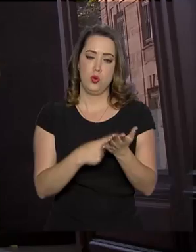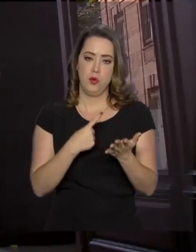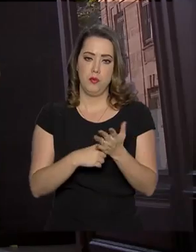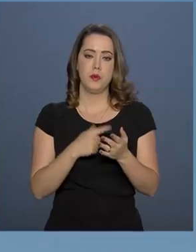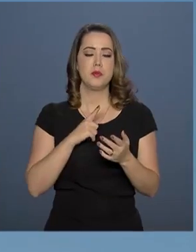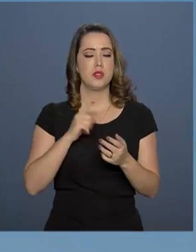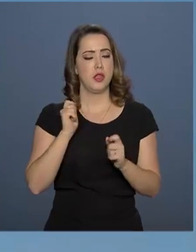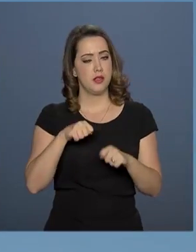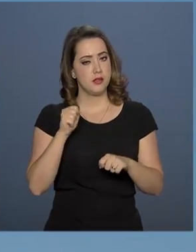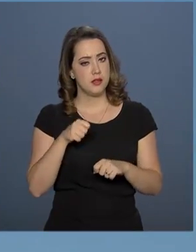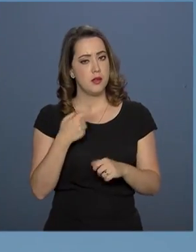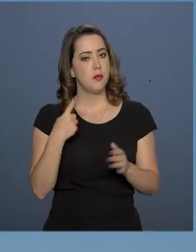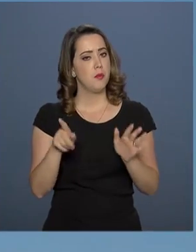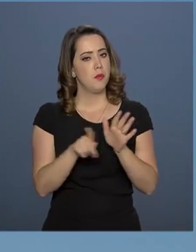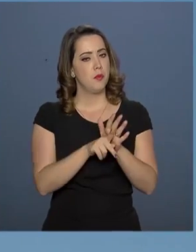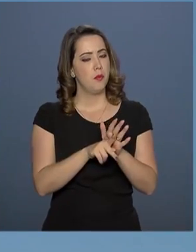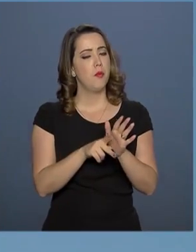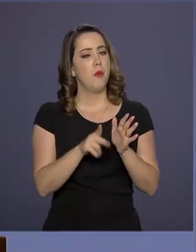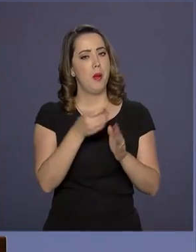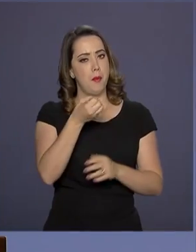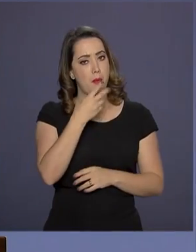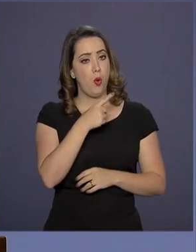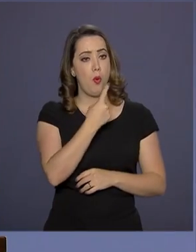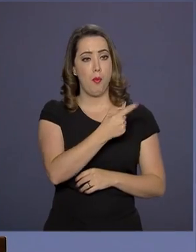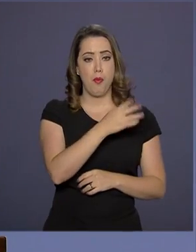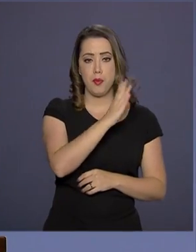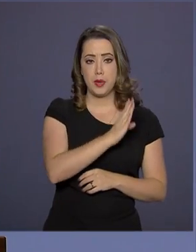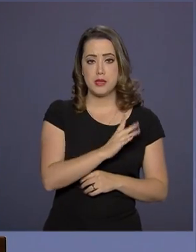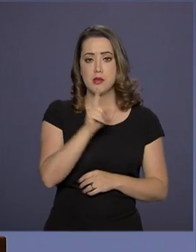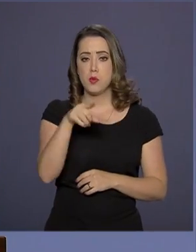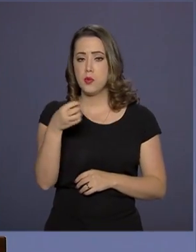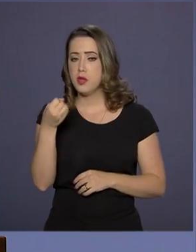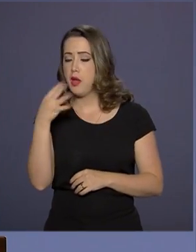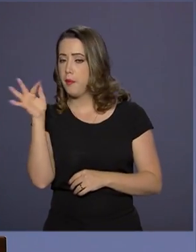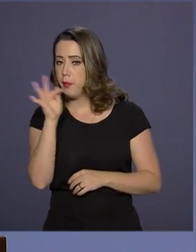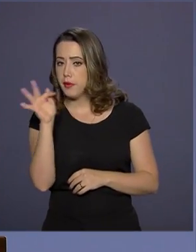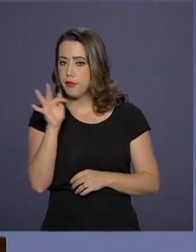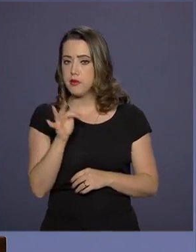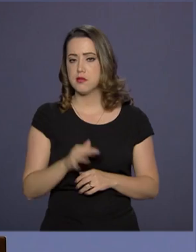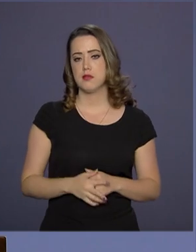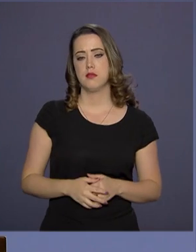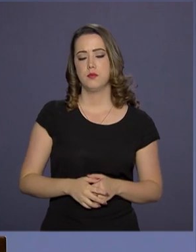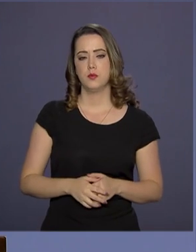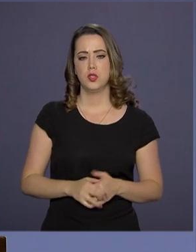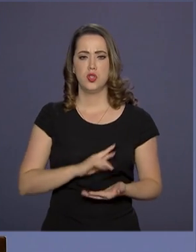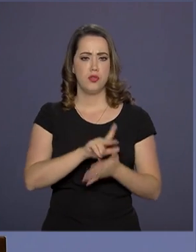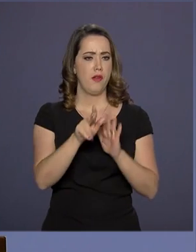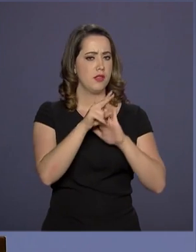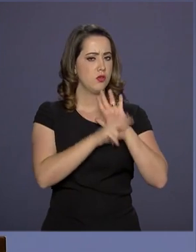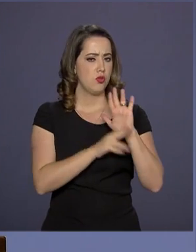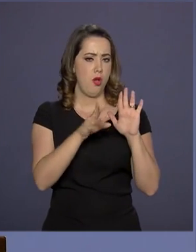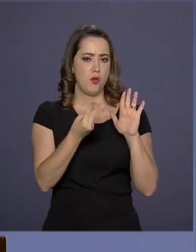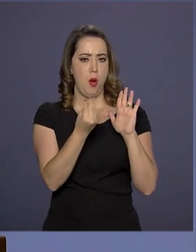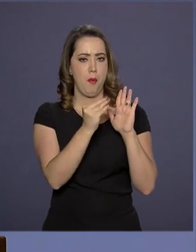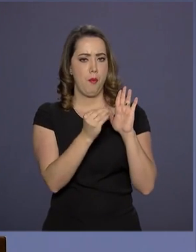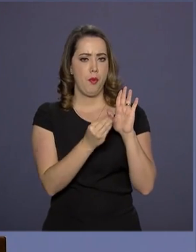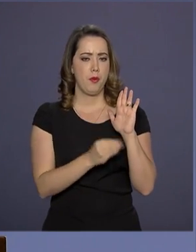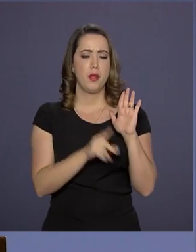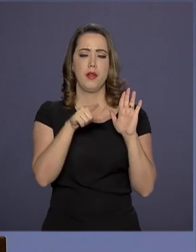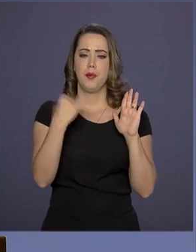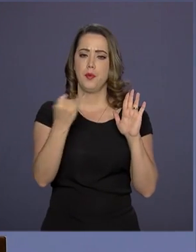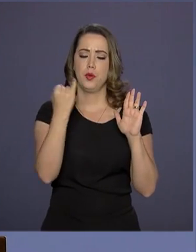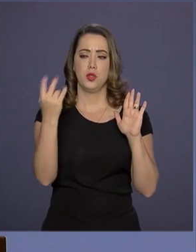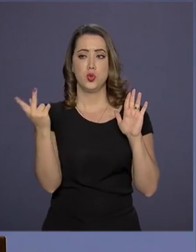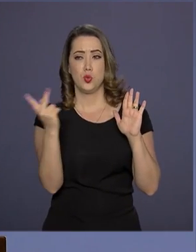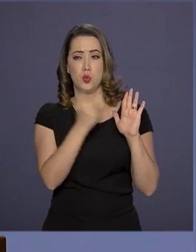tem garantias de interesses dos dois lados. Toda uma série de instrumentos já estão no acordo, que são de interesse dos dois